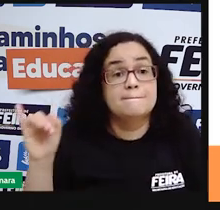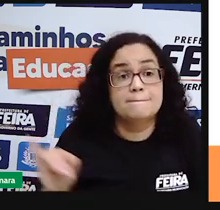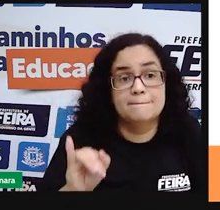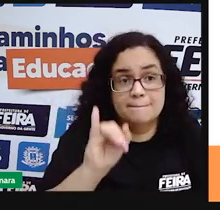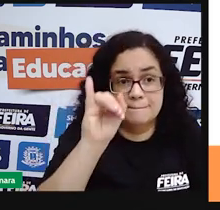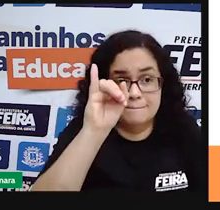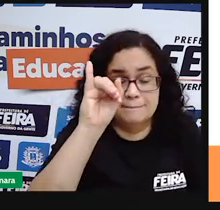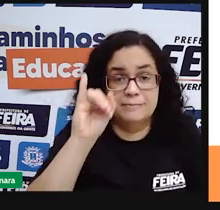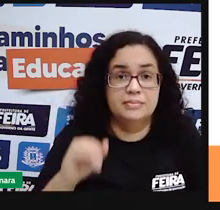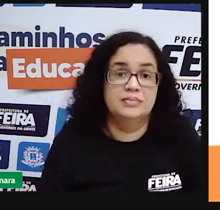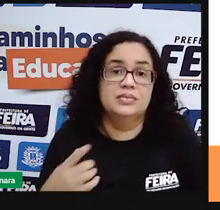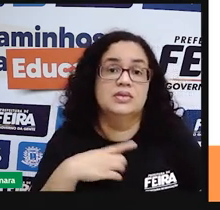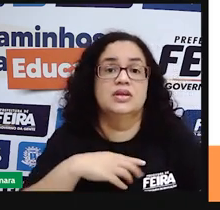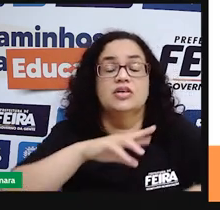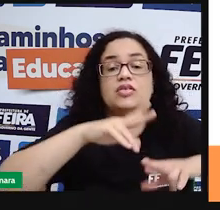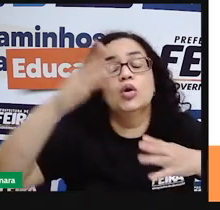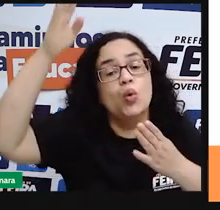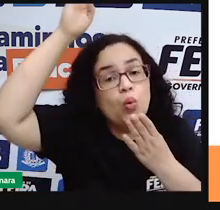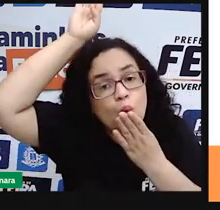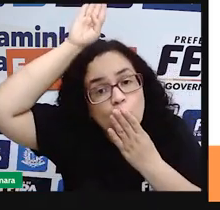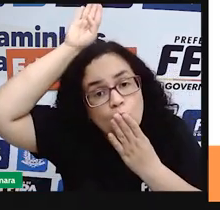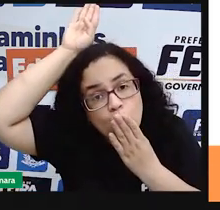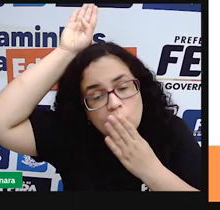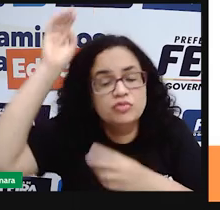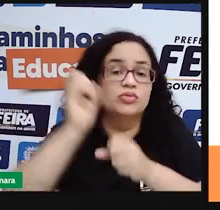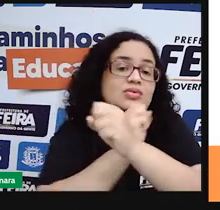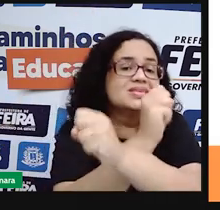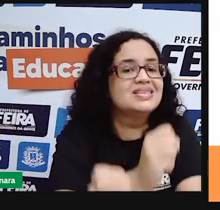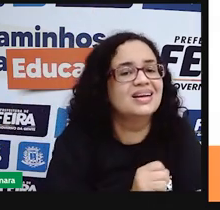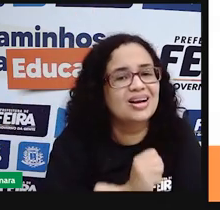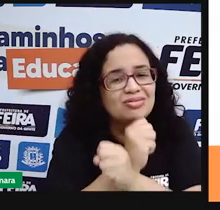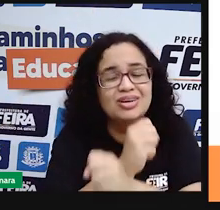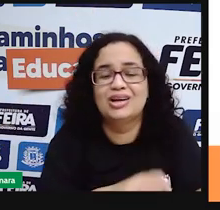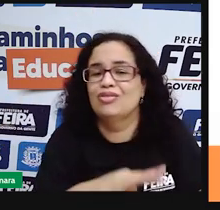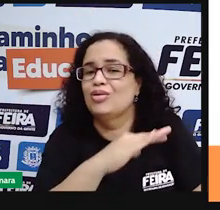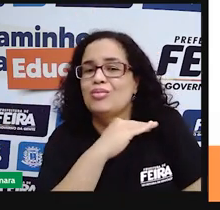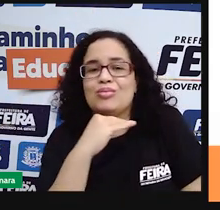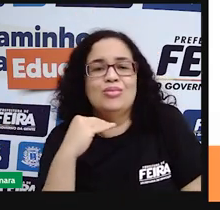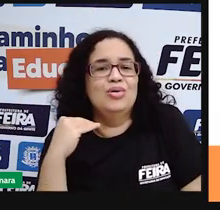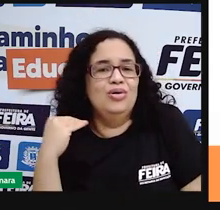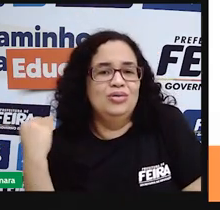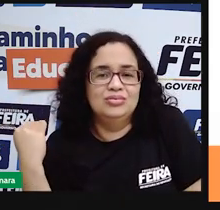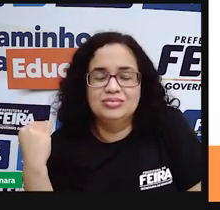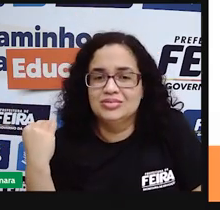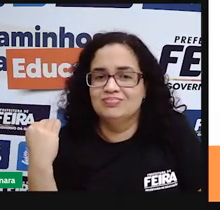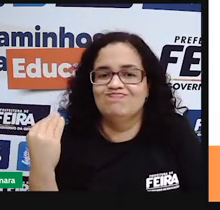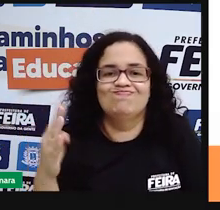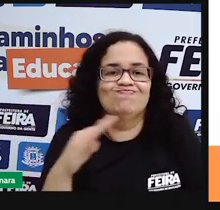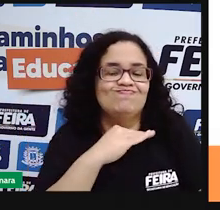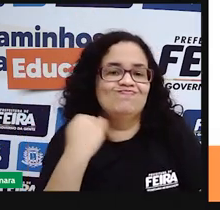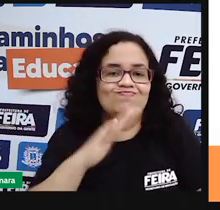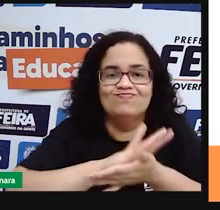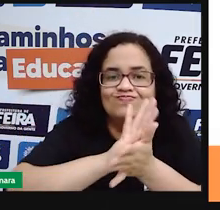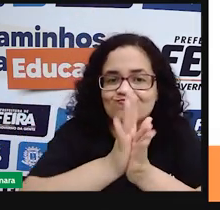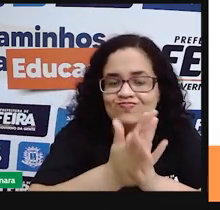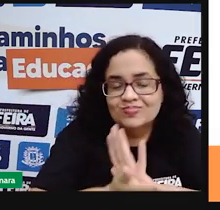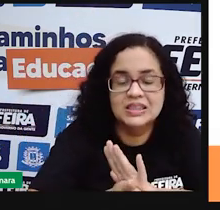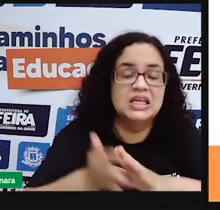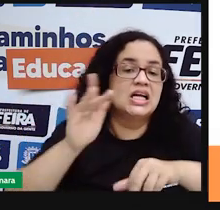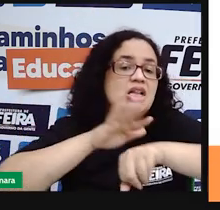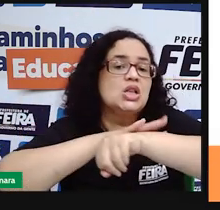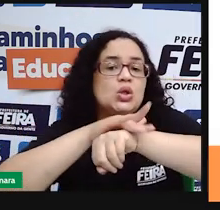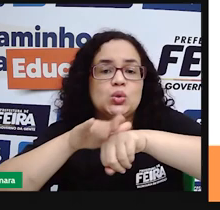né? Muitos índios aí foram escravizados, foram mortos, foram extintos, adoeceram, ou